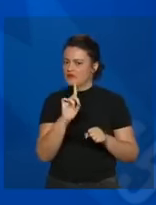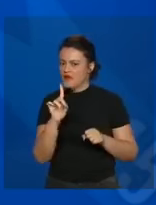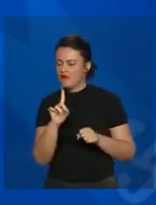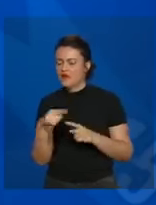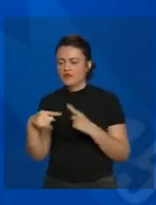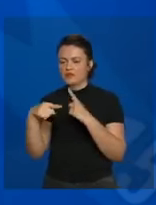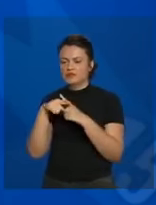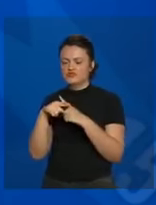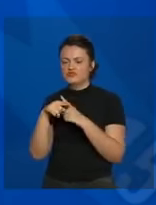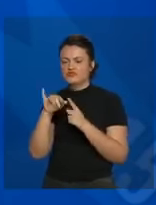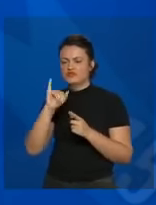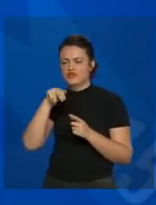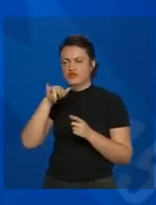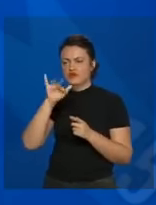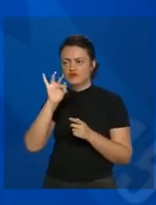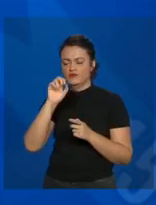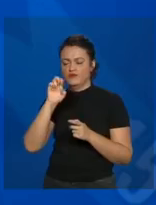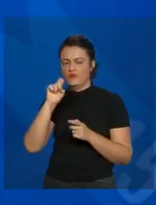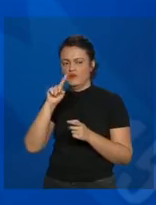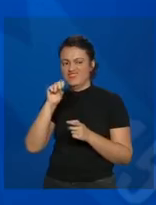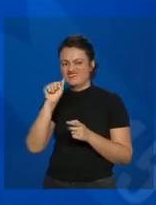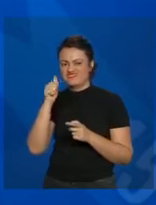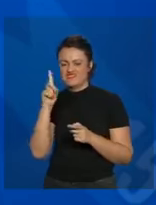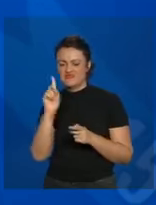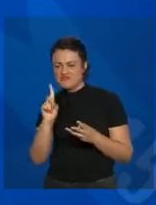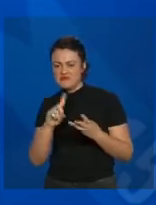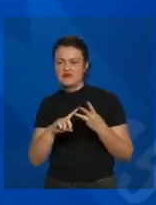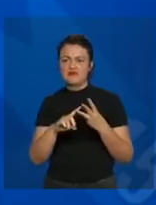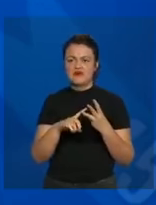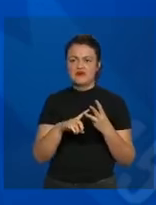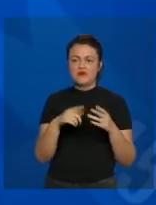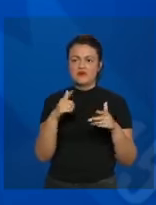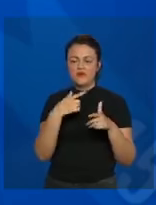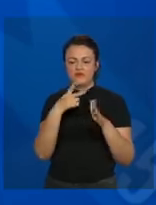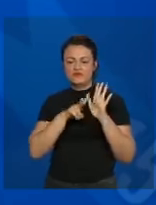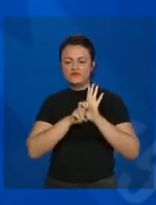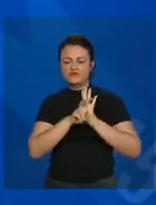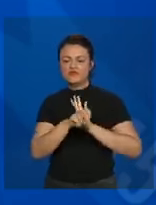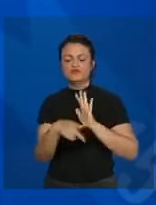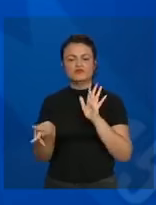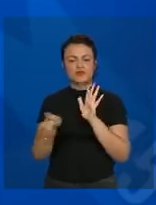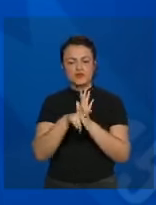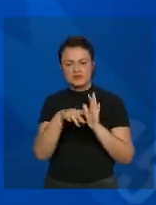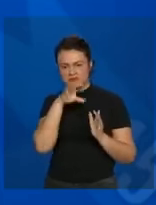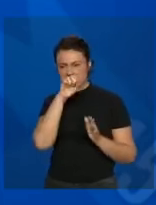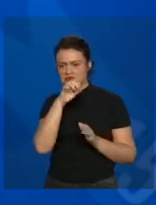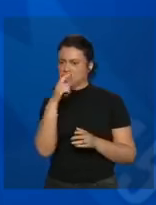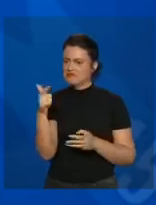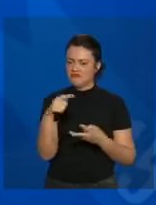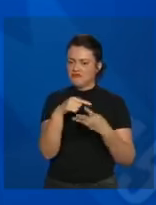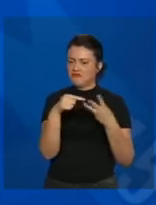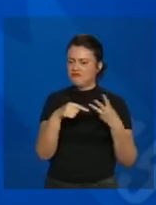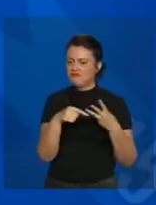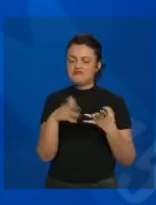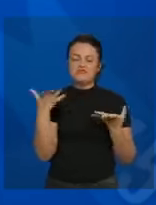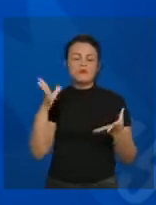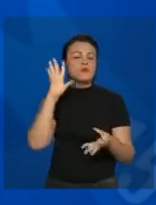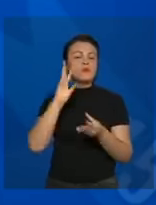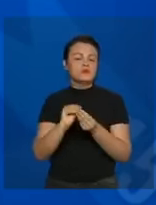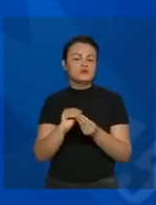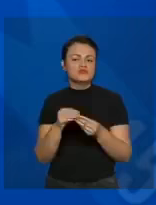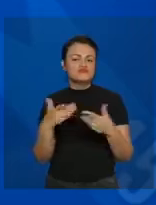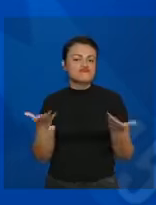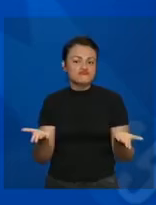positivo para a influenza, nem para outros vírus respiratórios. Então, eles, em algumas situações, não vai ter a conclusão dessa